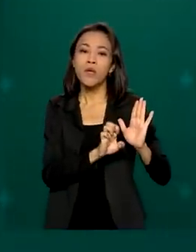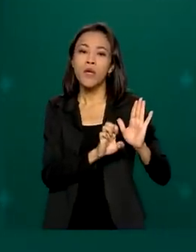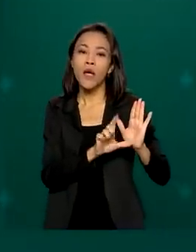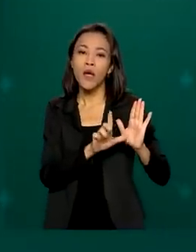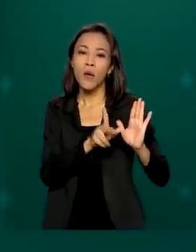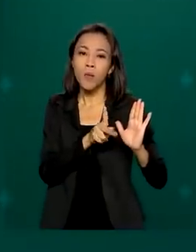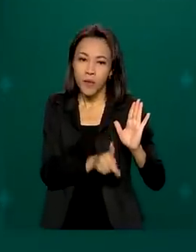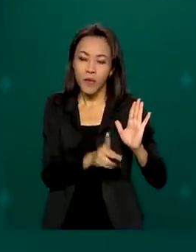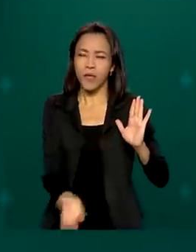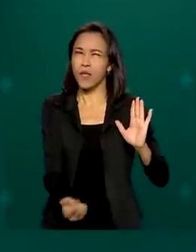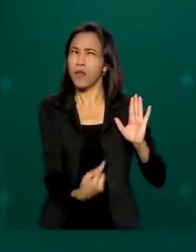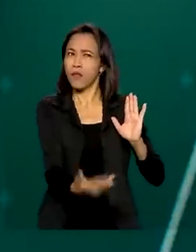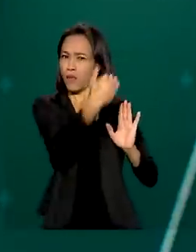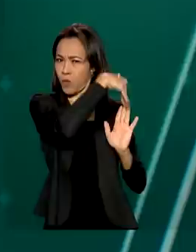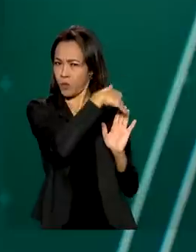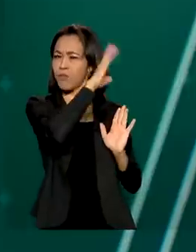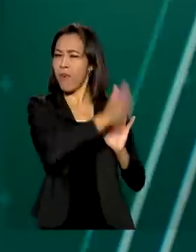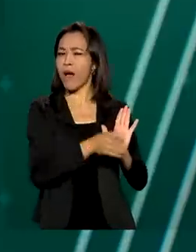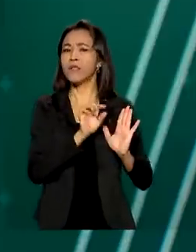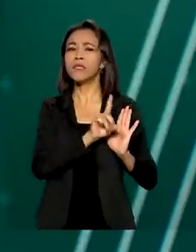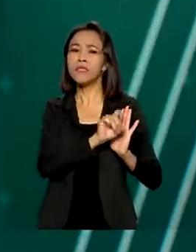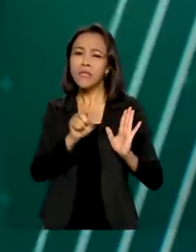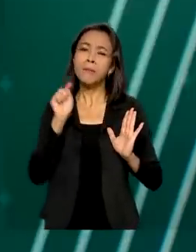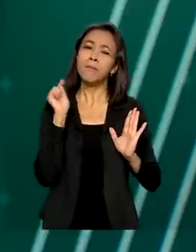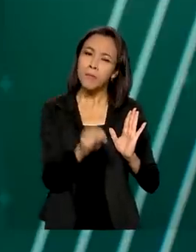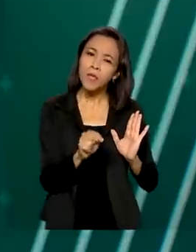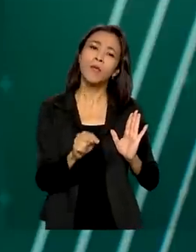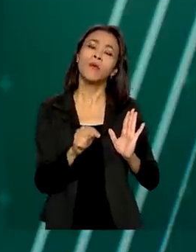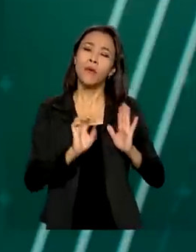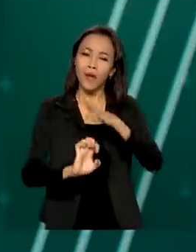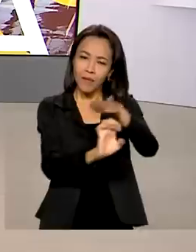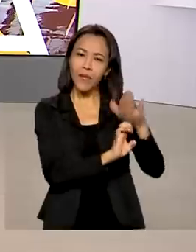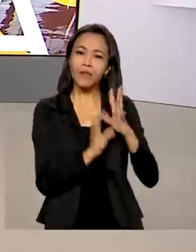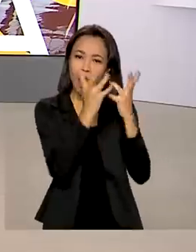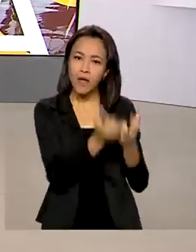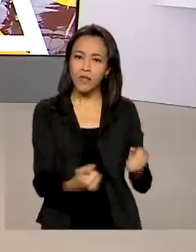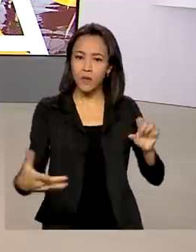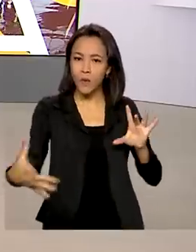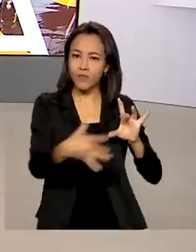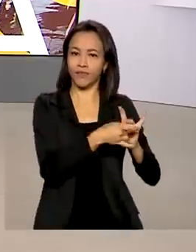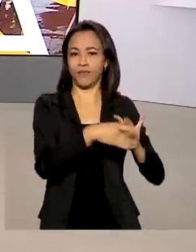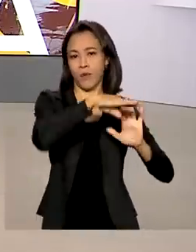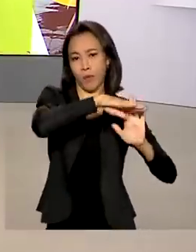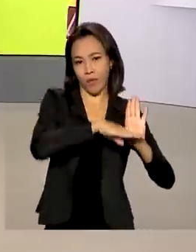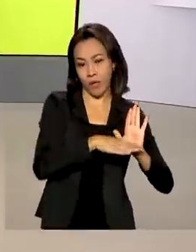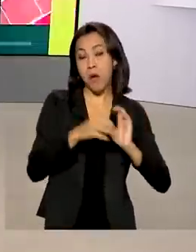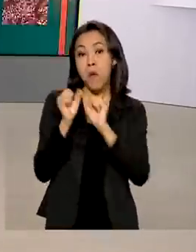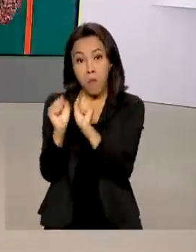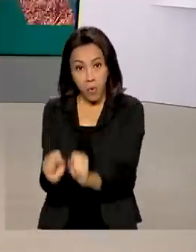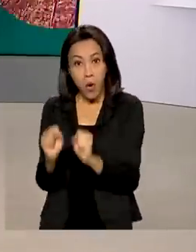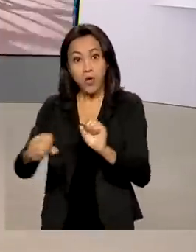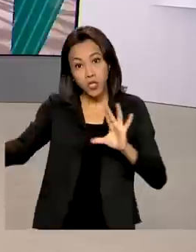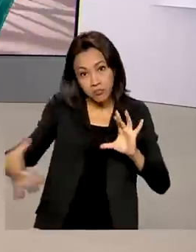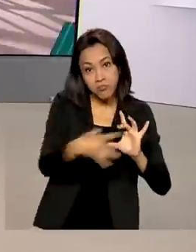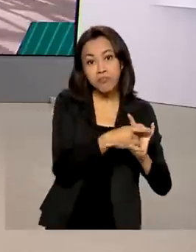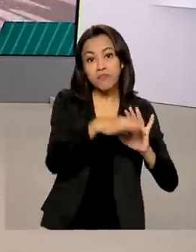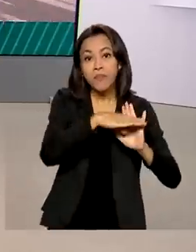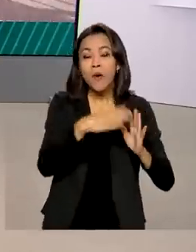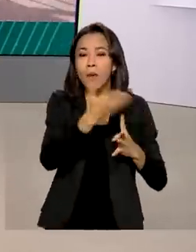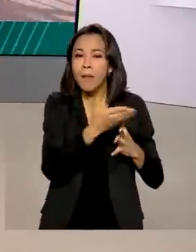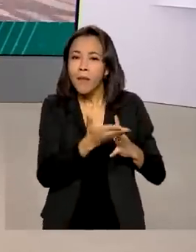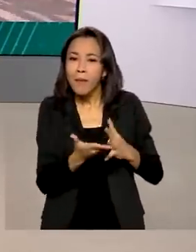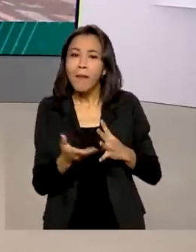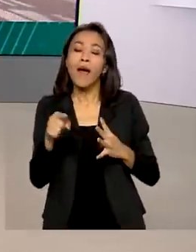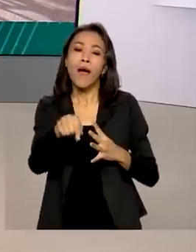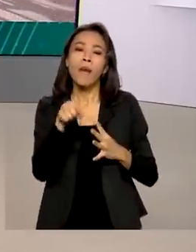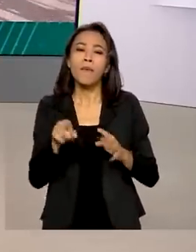Na última semana, mais de 100 mil empresas já haviam aderido ao programa. Podem ser regularizadas pelo HELP as dívidas apuradas